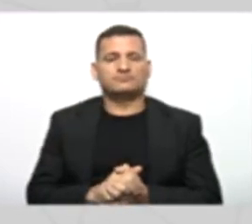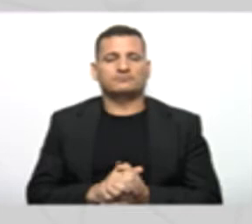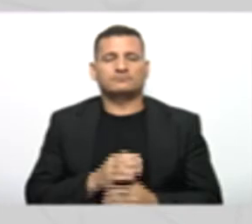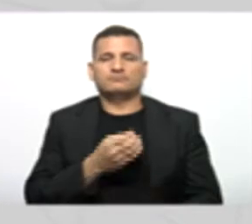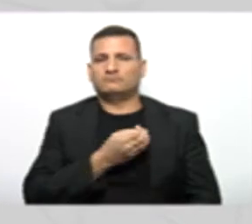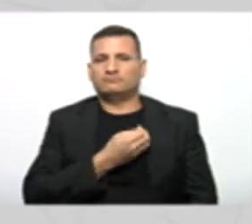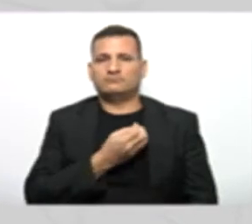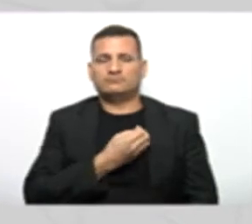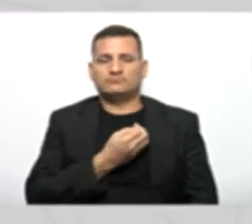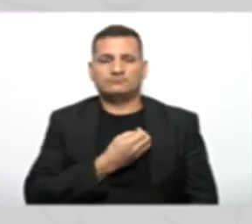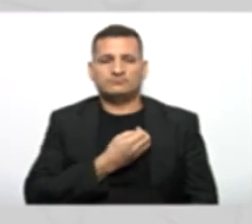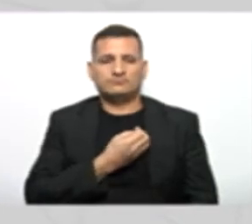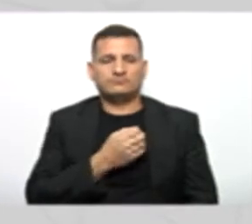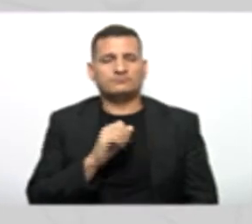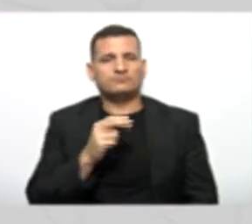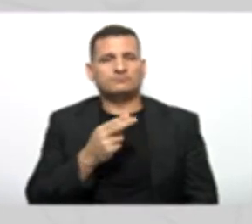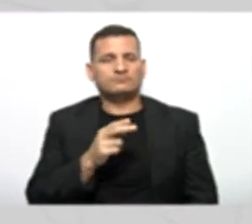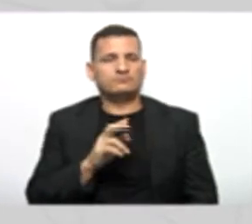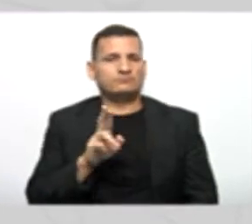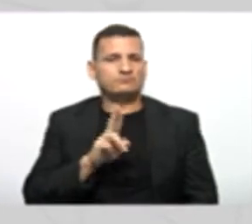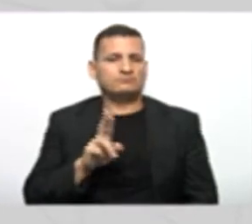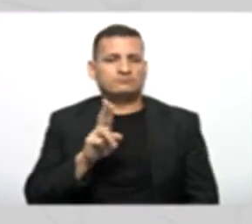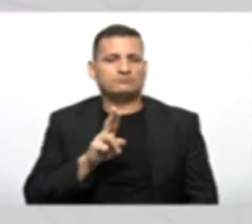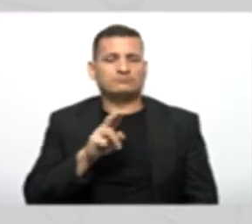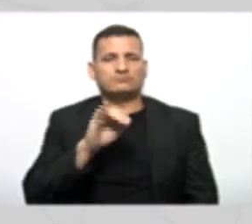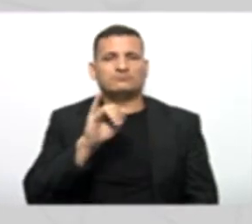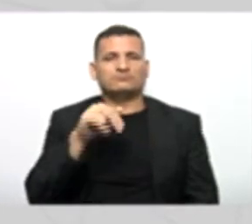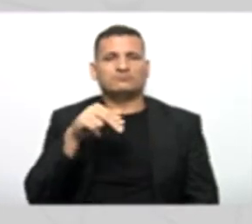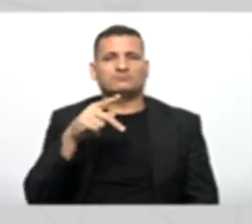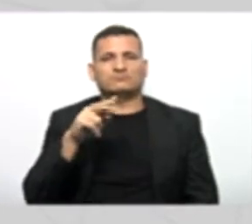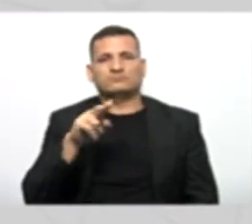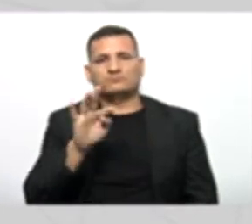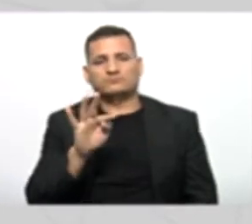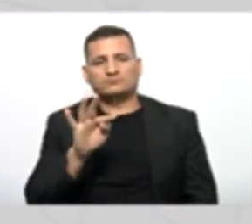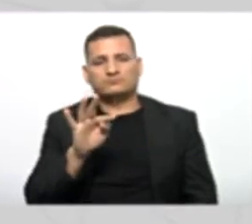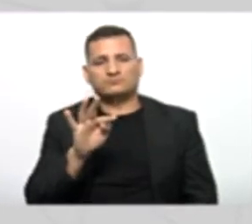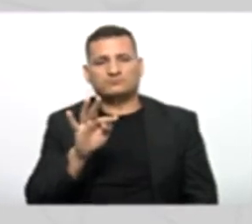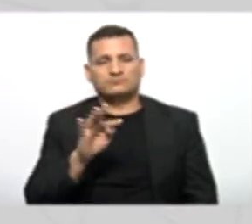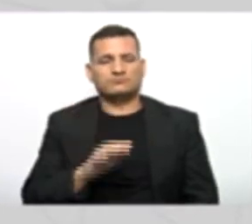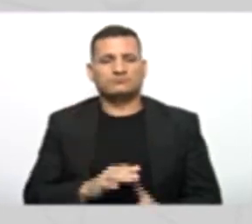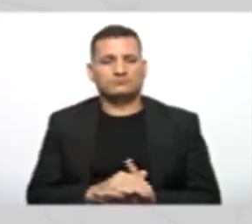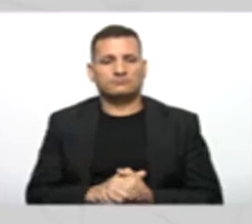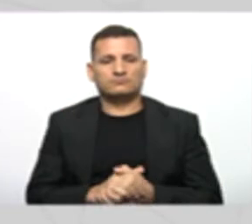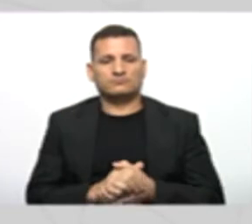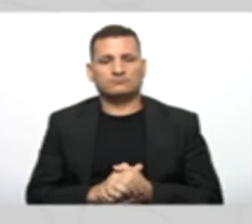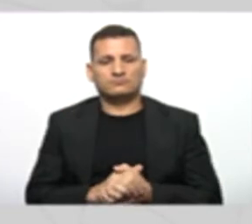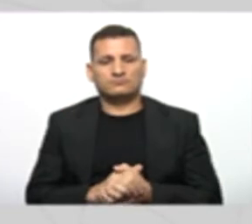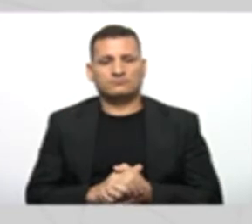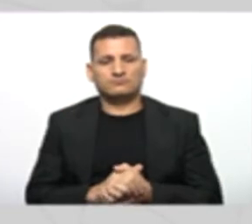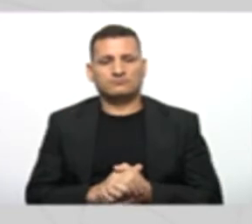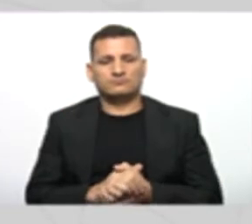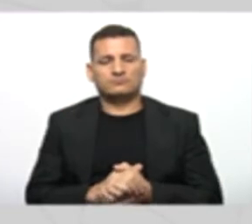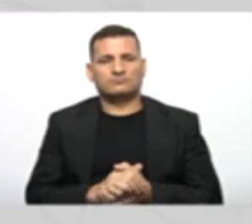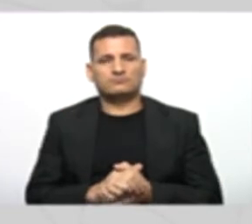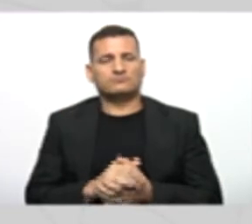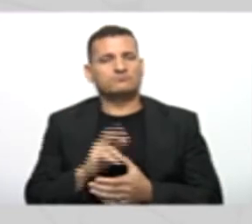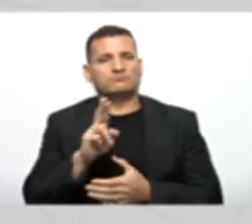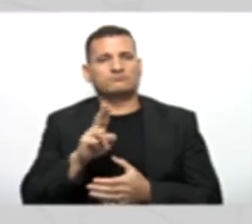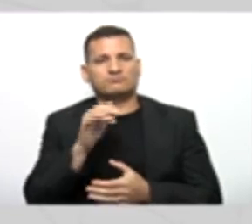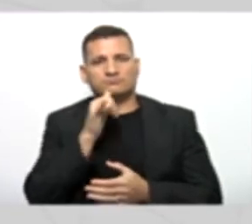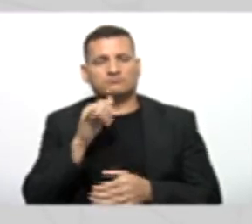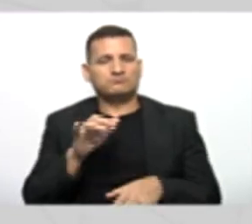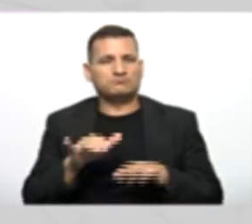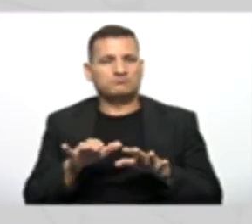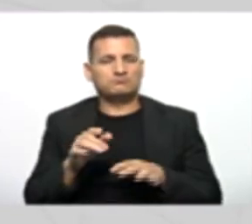Ou você pode utilizar Somente o input Caso o usuário Digite Alguns outros caracteres Ponto